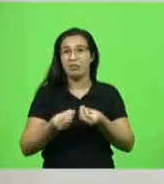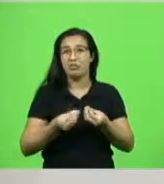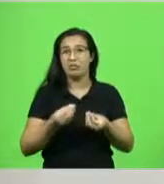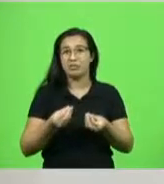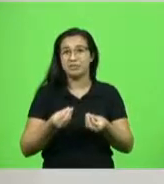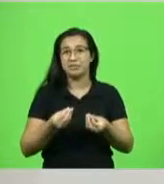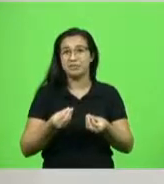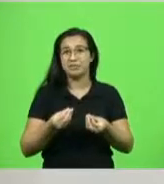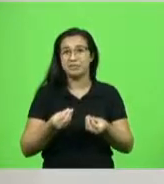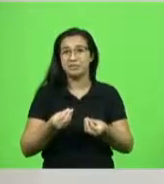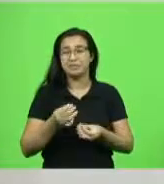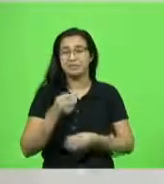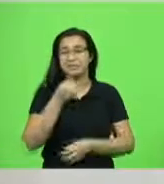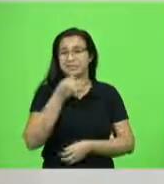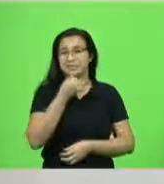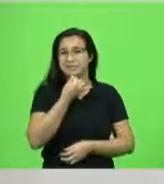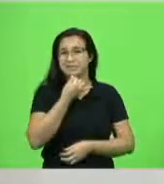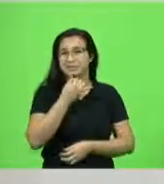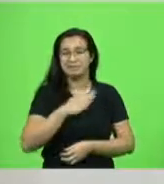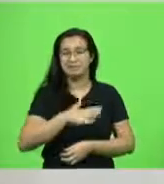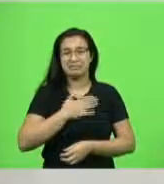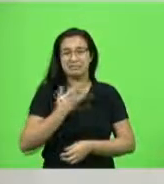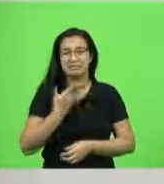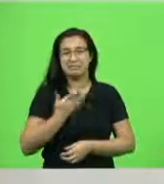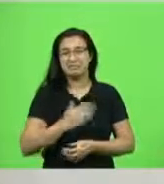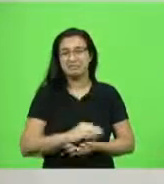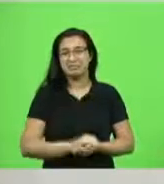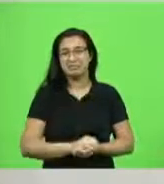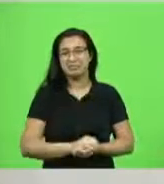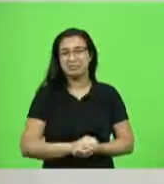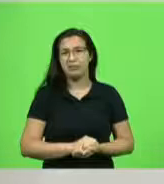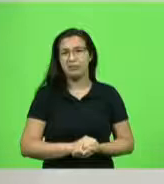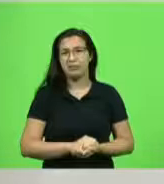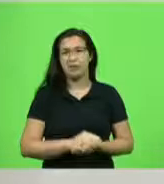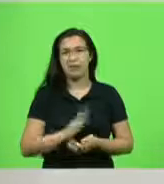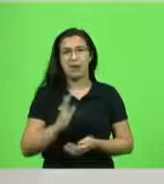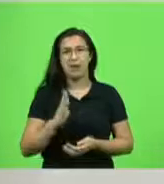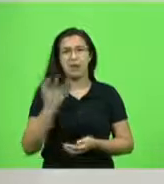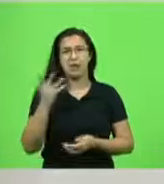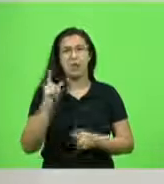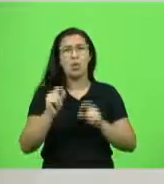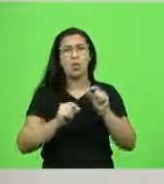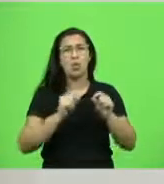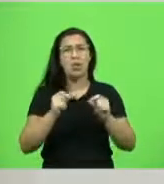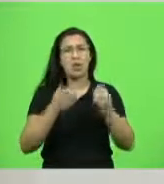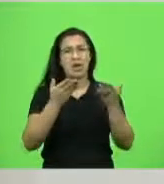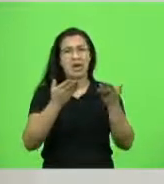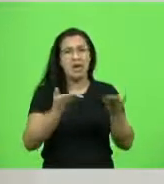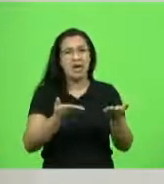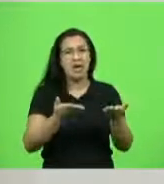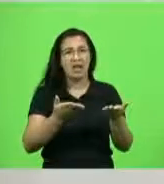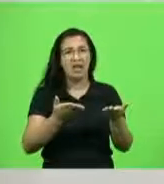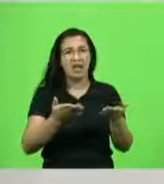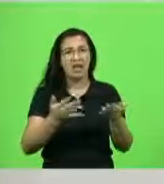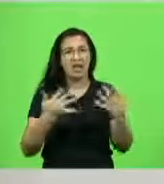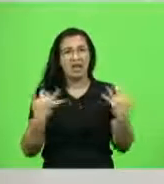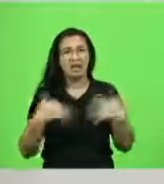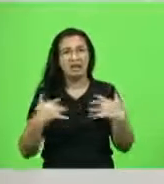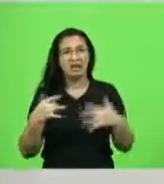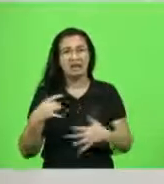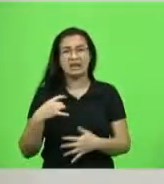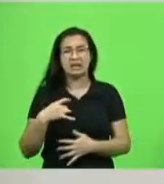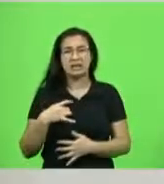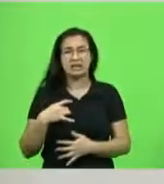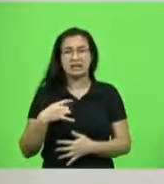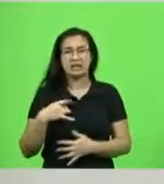lastimável. O que passou naquele momento com essa menina de pânico, de medo,